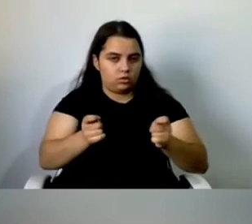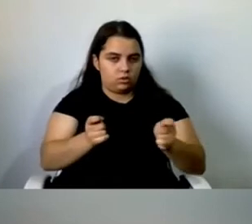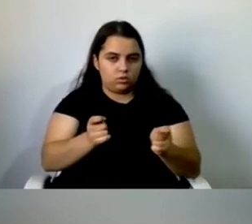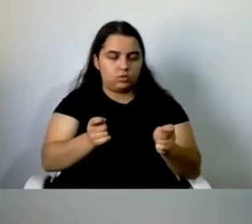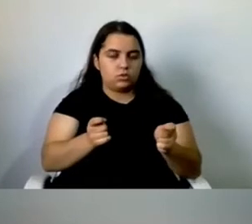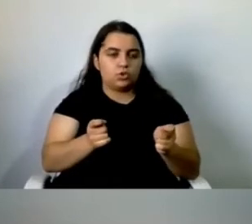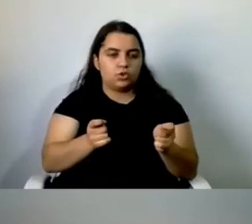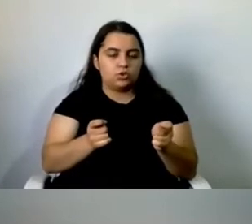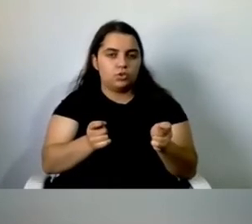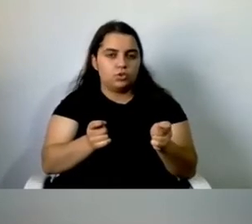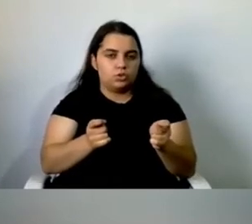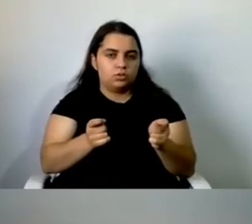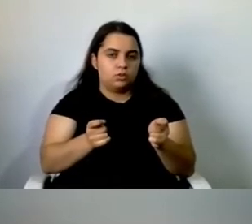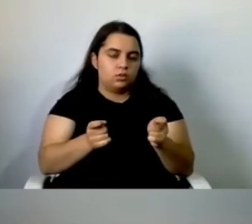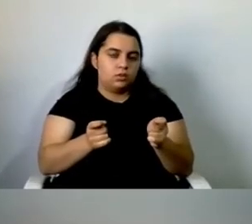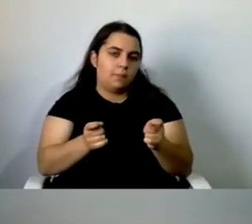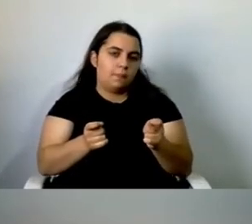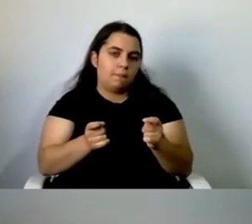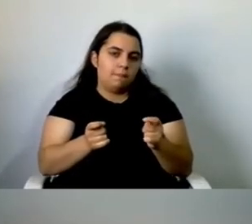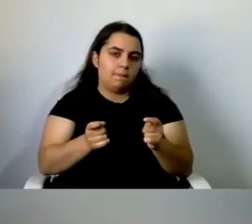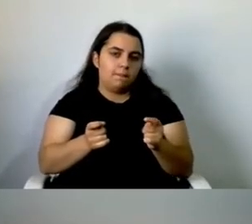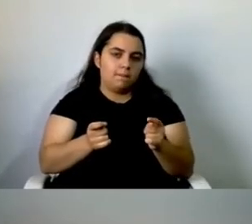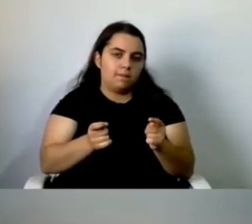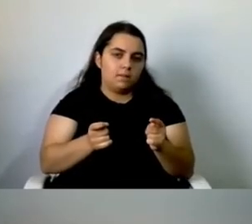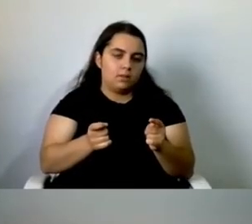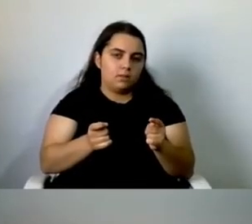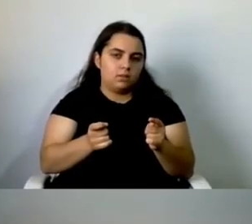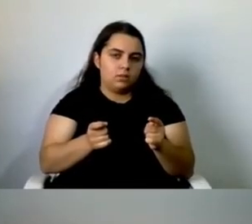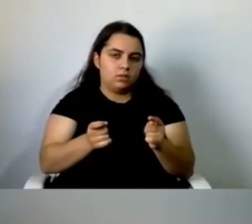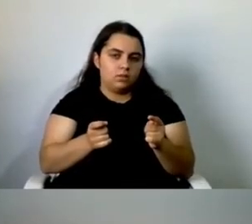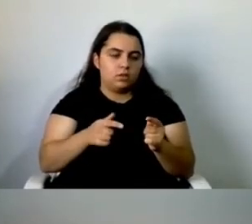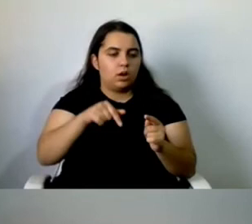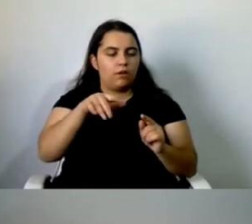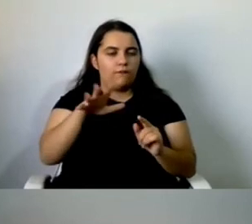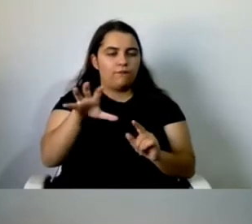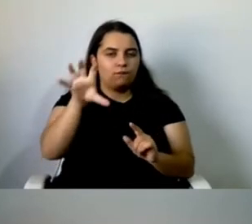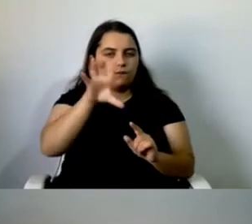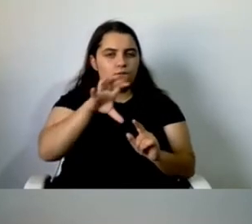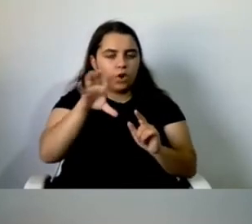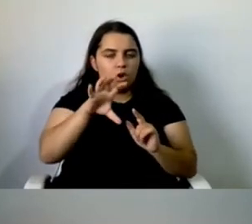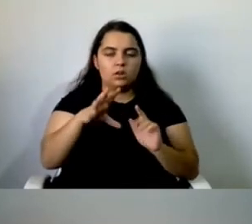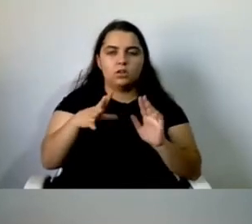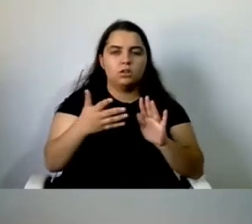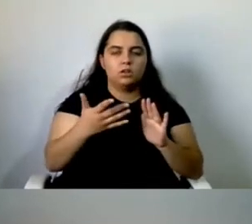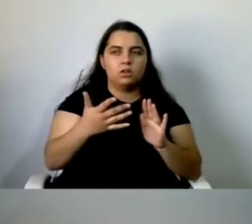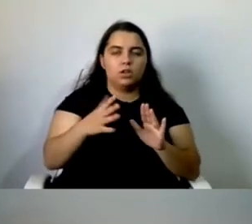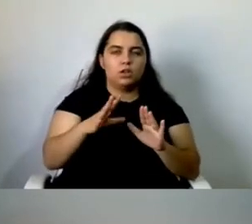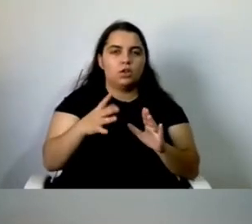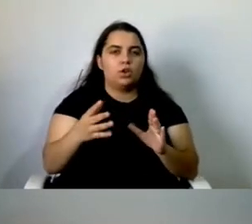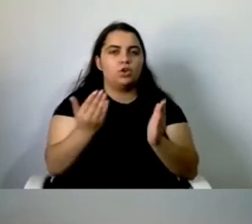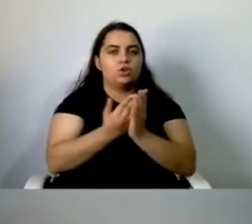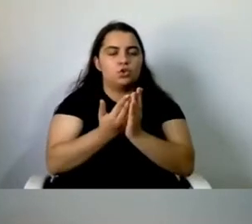uma, que o paradigma da escola inclusiva, para a educação